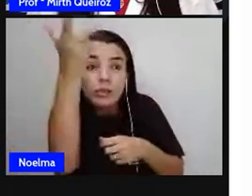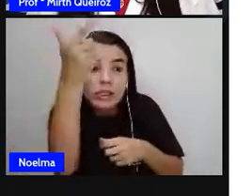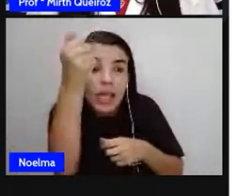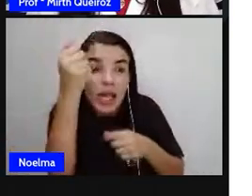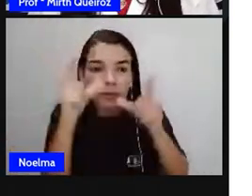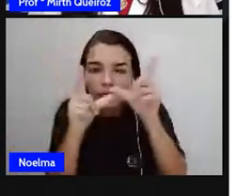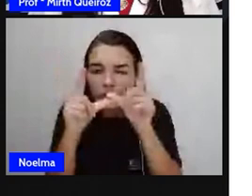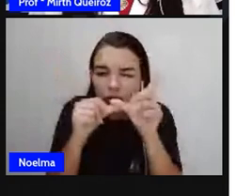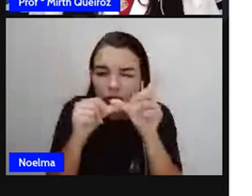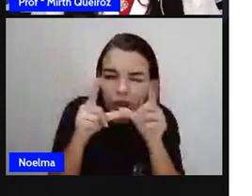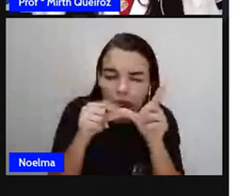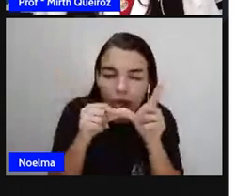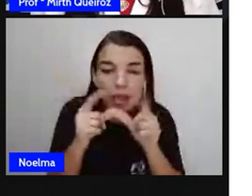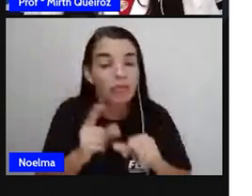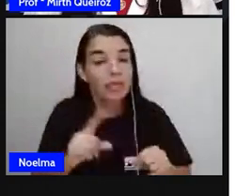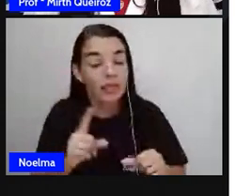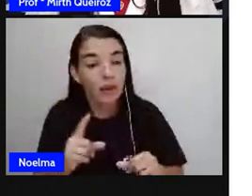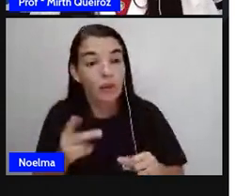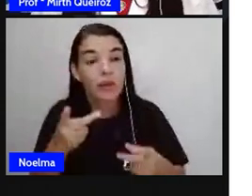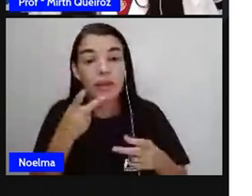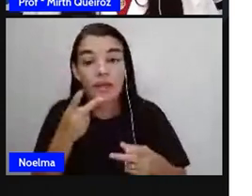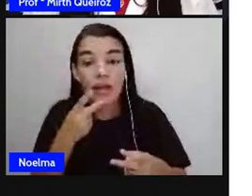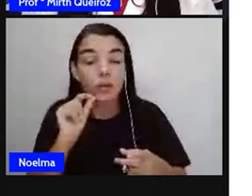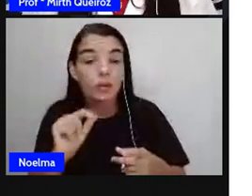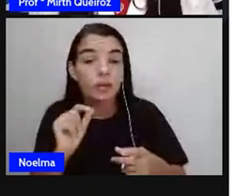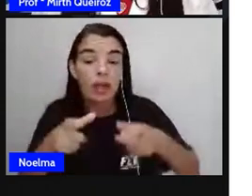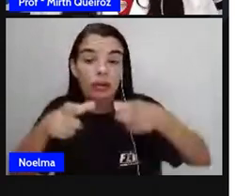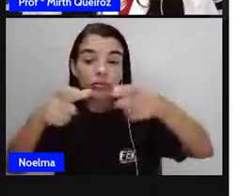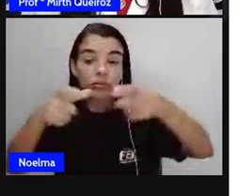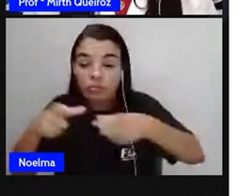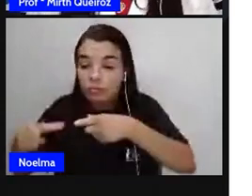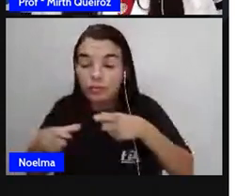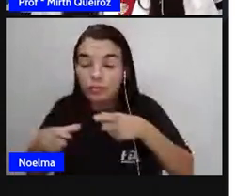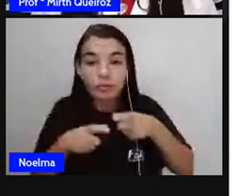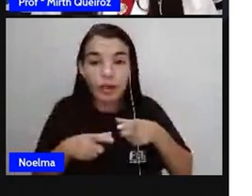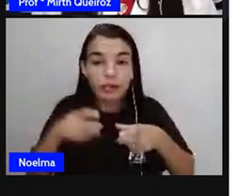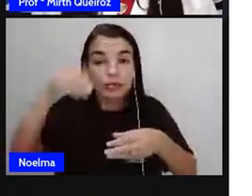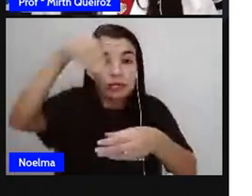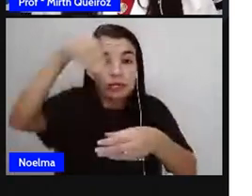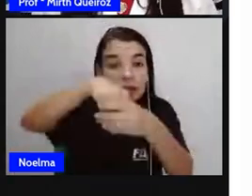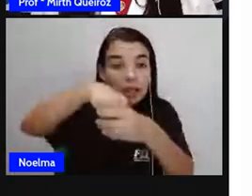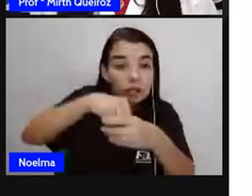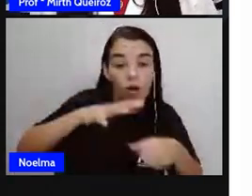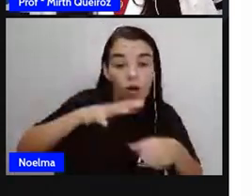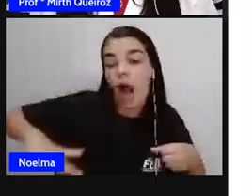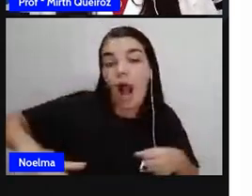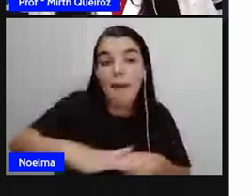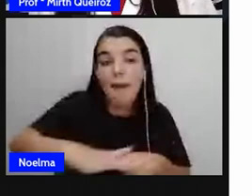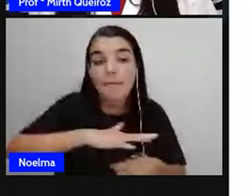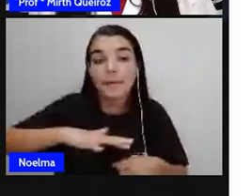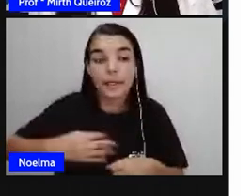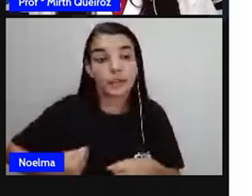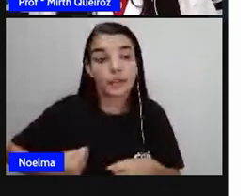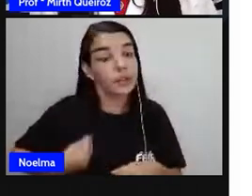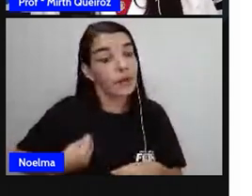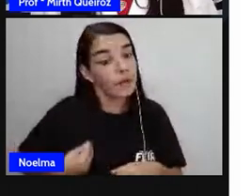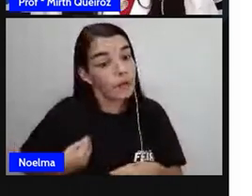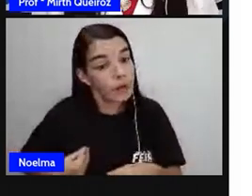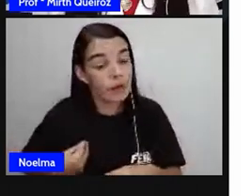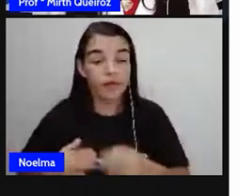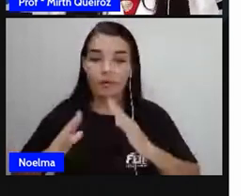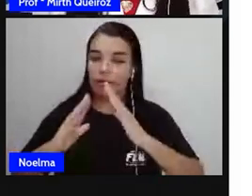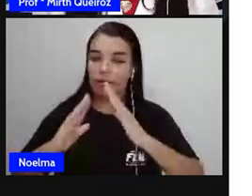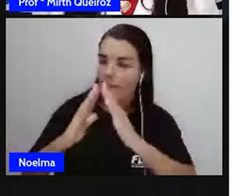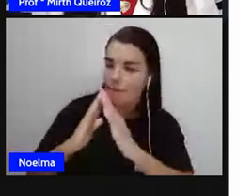referindo como a gente se localiza dentro de um espaço, dentro de um ambiente, né? Tal qual, a gente mora,